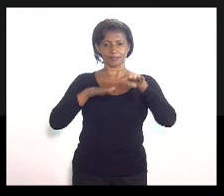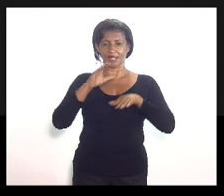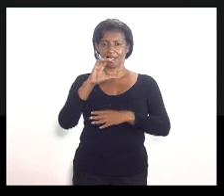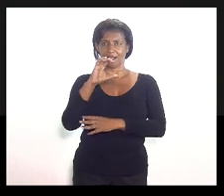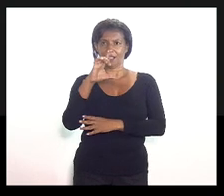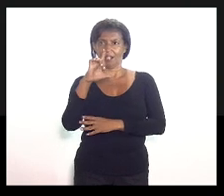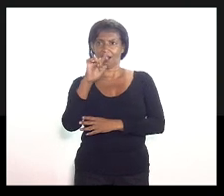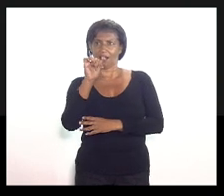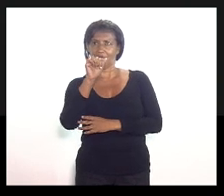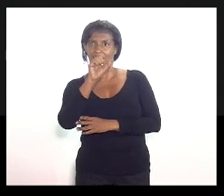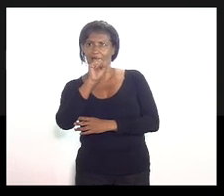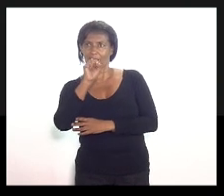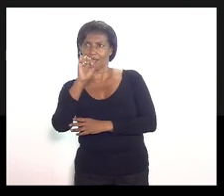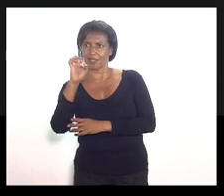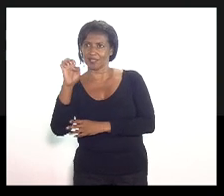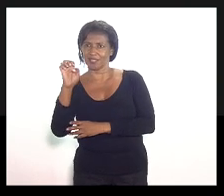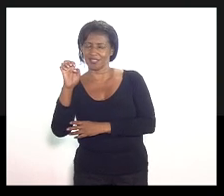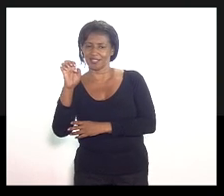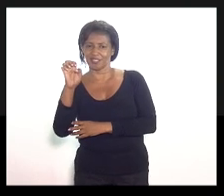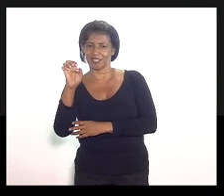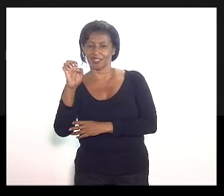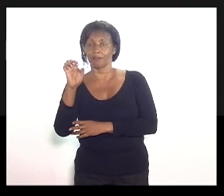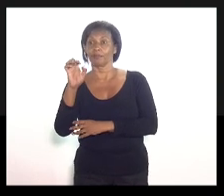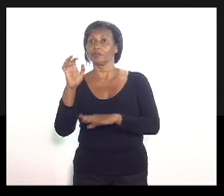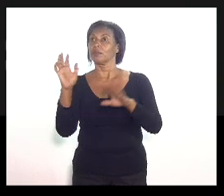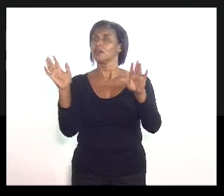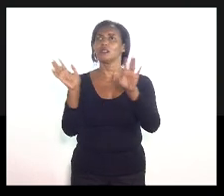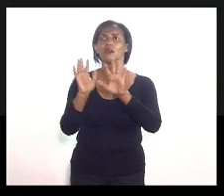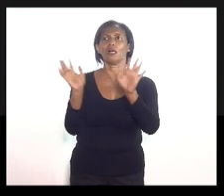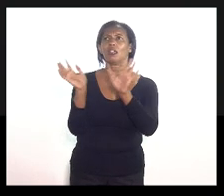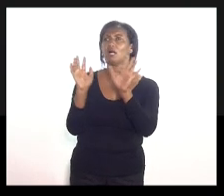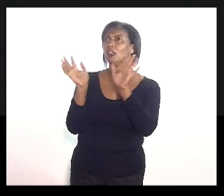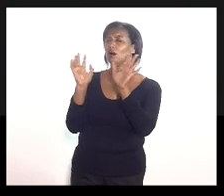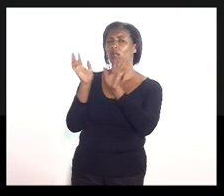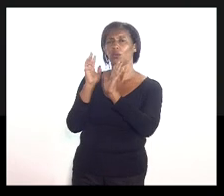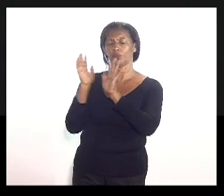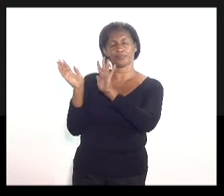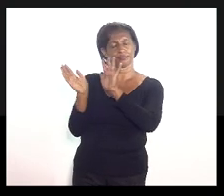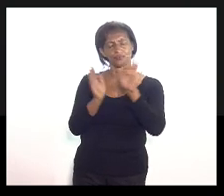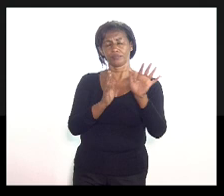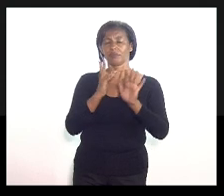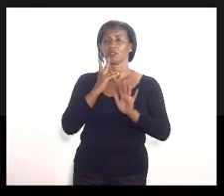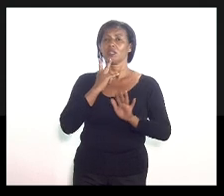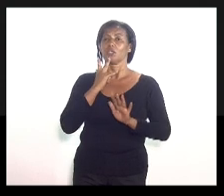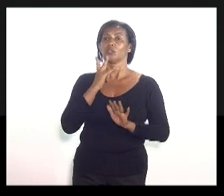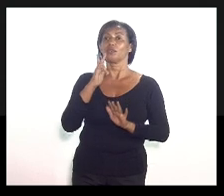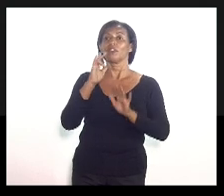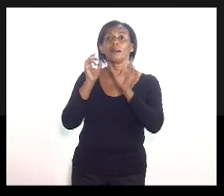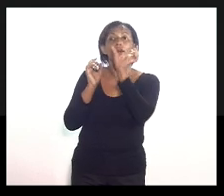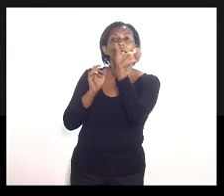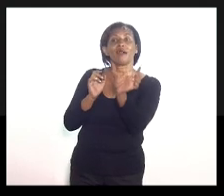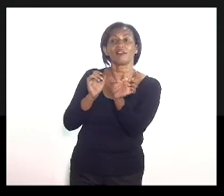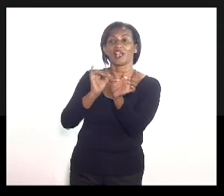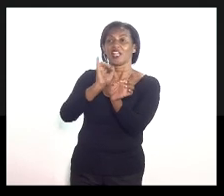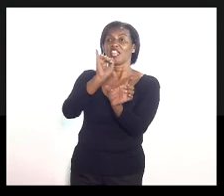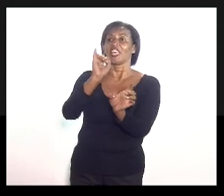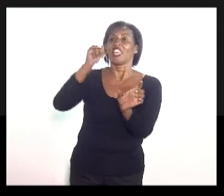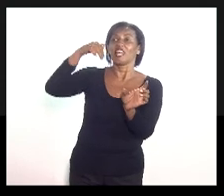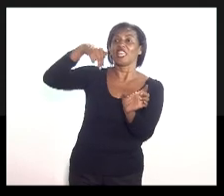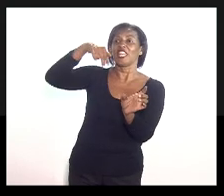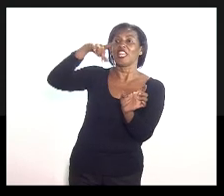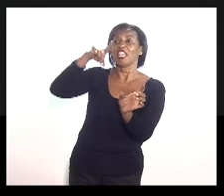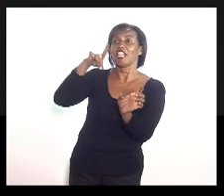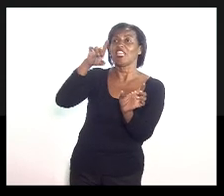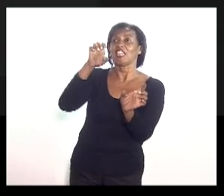Classe não. Não, não. Eu estou dizendo que para o texto ficar do jeito que a gente está acordando aqui, tem que ficar independentemente de... E o restante,